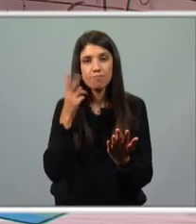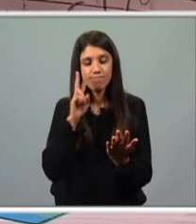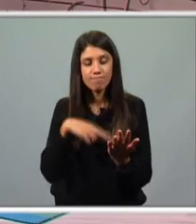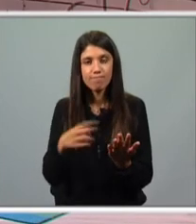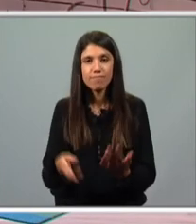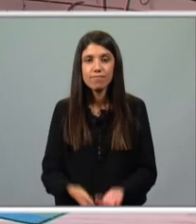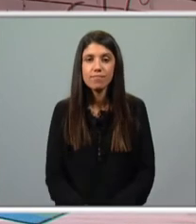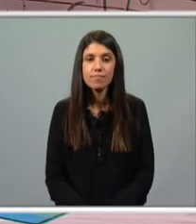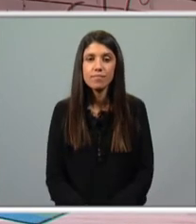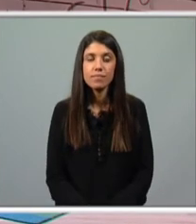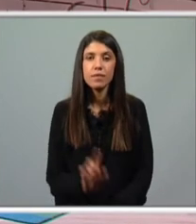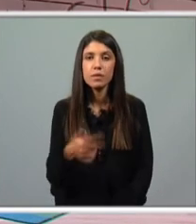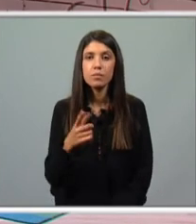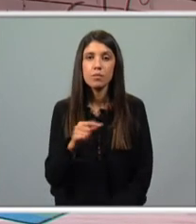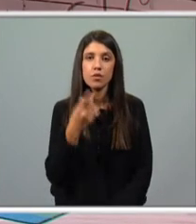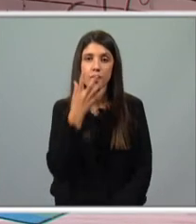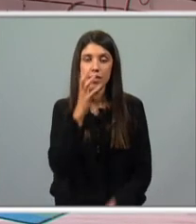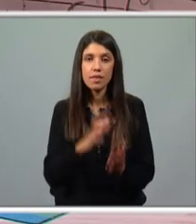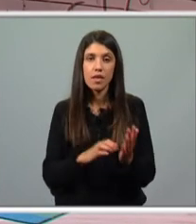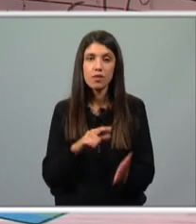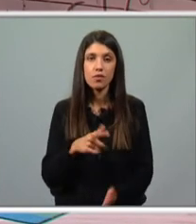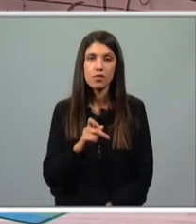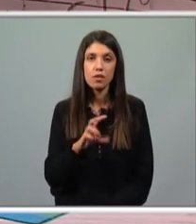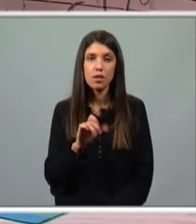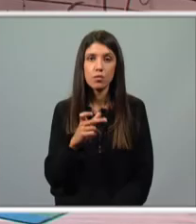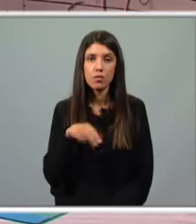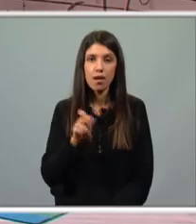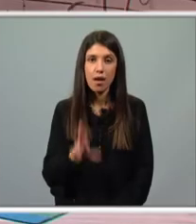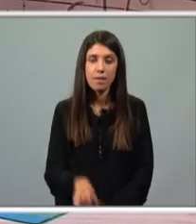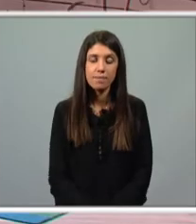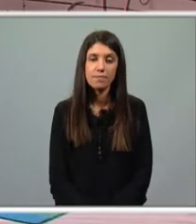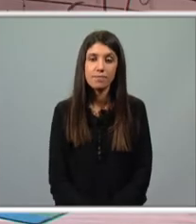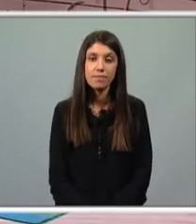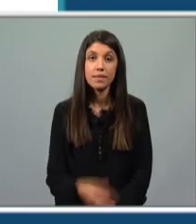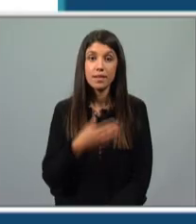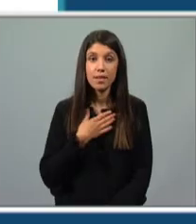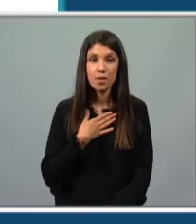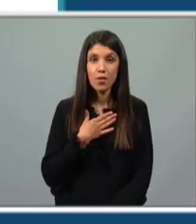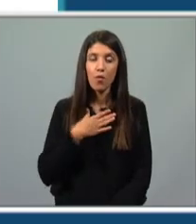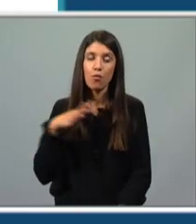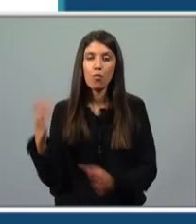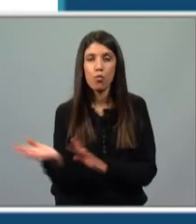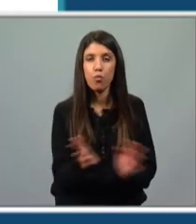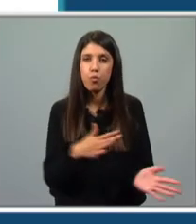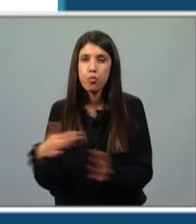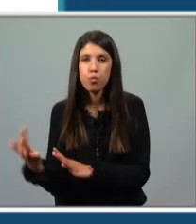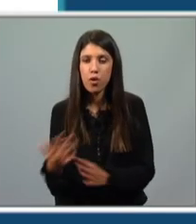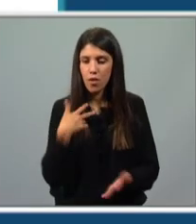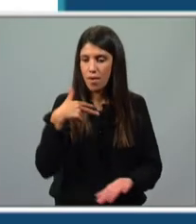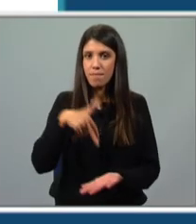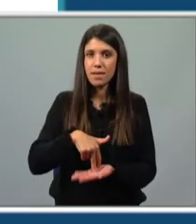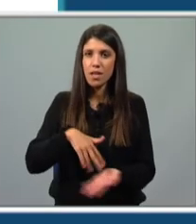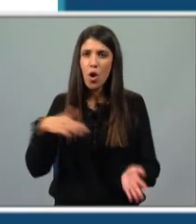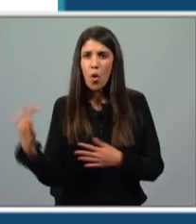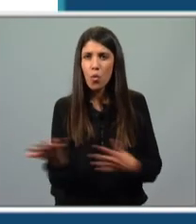E depois vamos ter um texto lacunar a propósito desta fala. Ouve com atenção. Eu sou o vento, eu sou o vento e aqui me apresento,